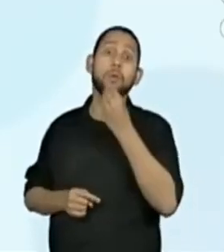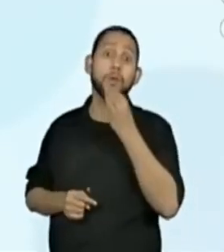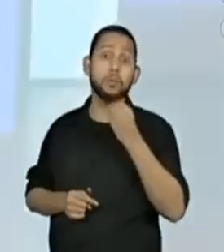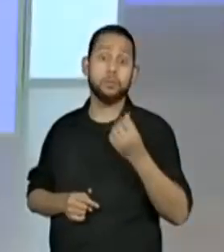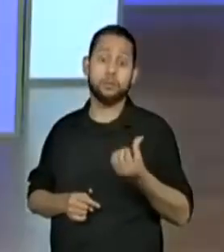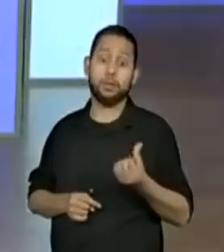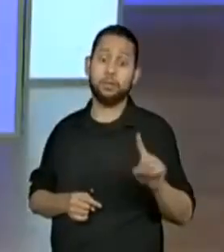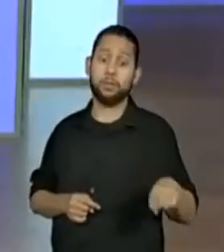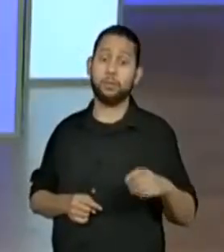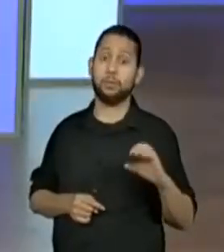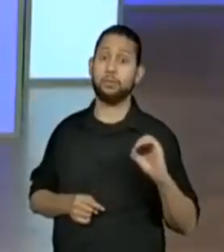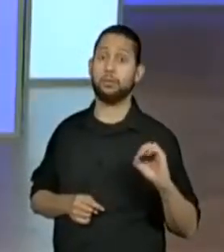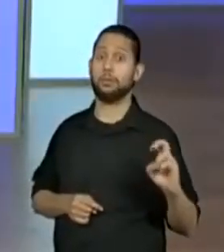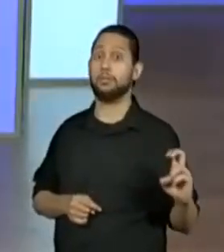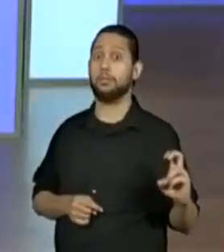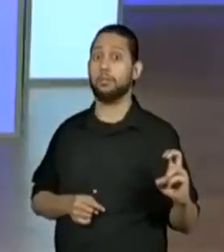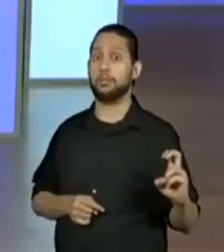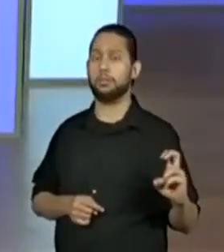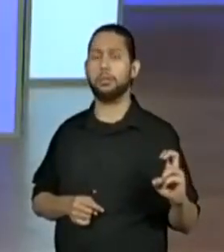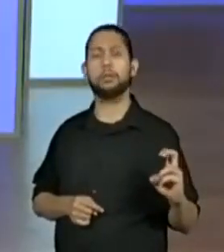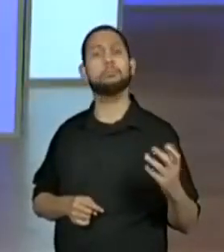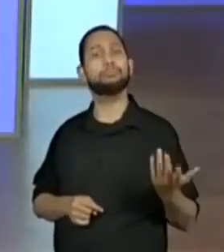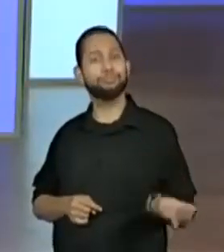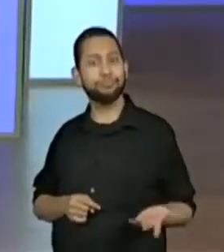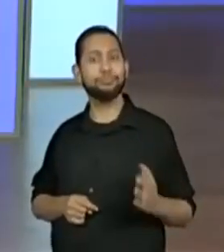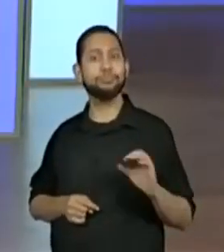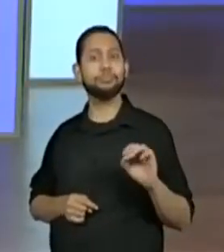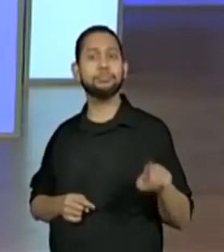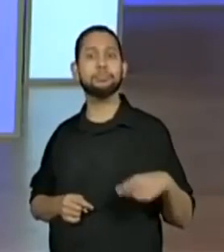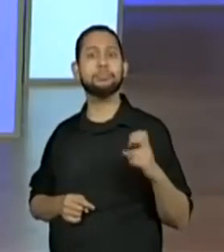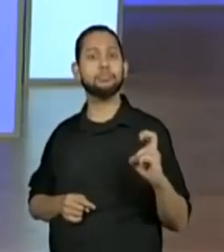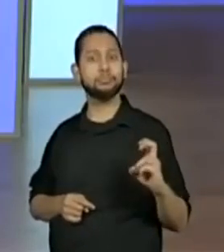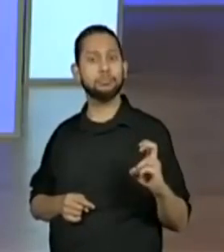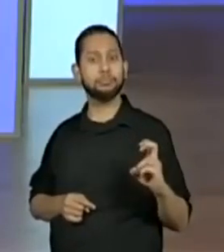Atenção. Se são 6 centímetros e meio.